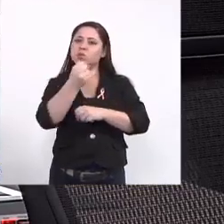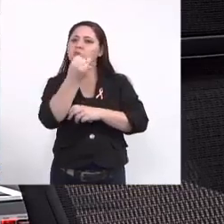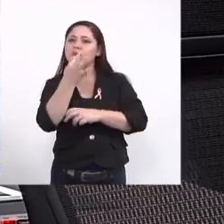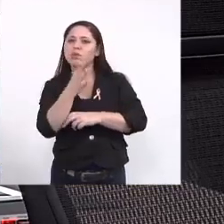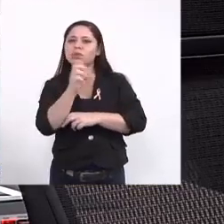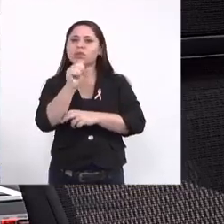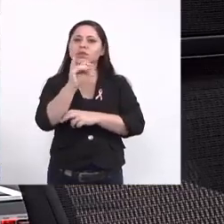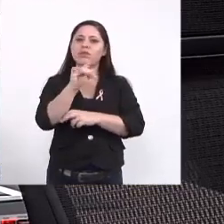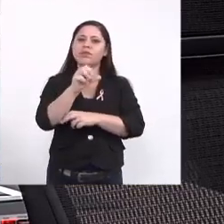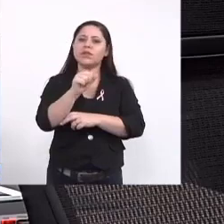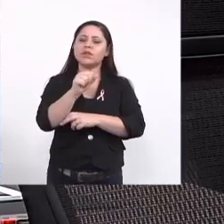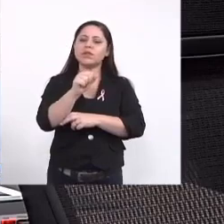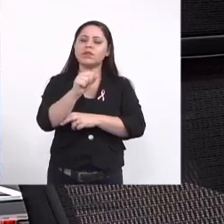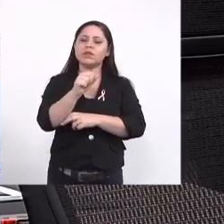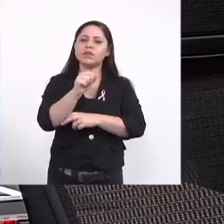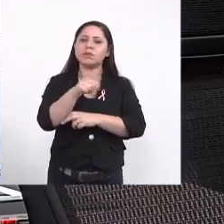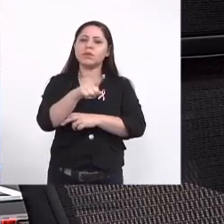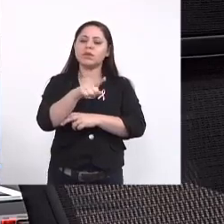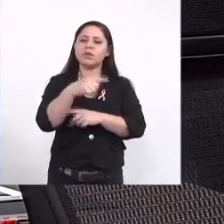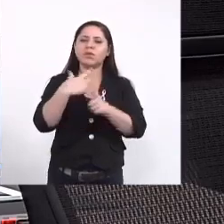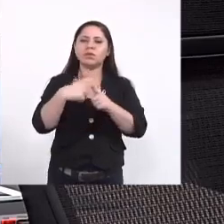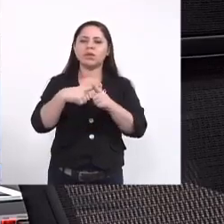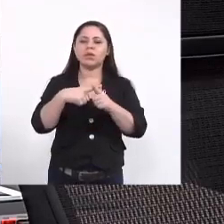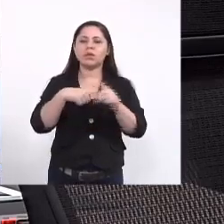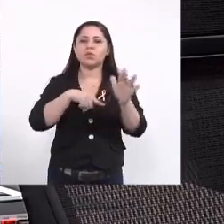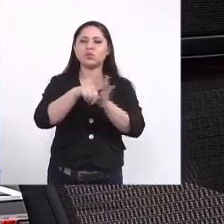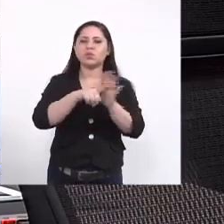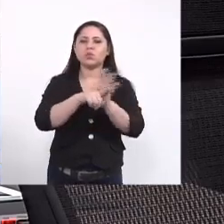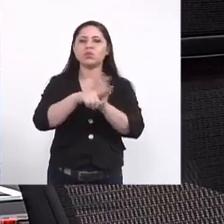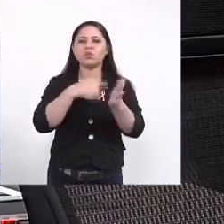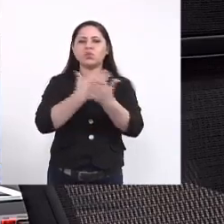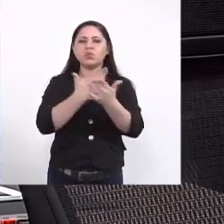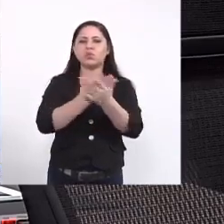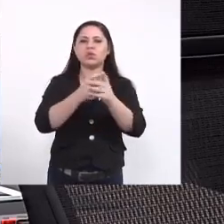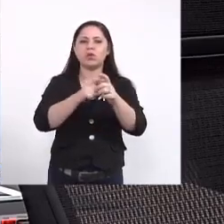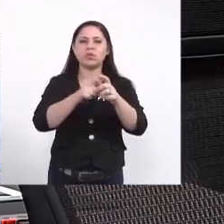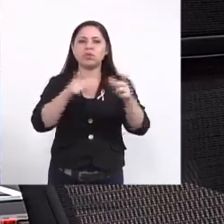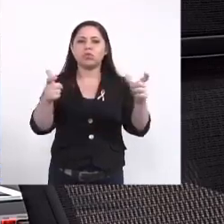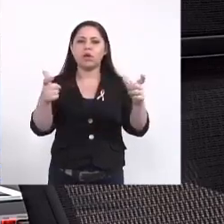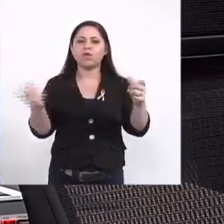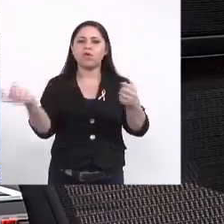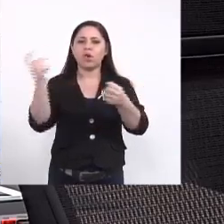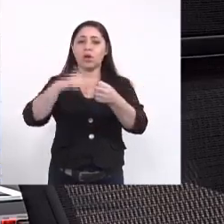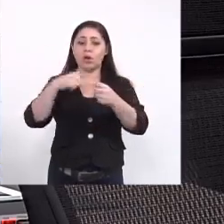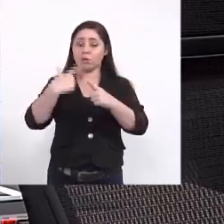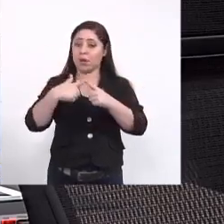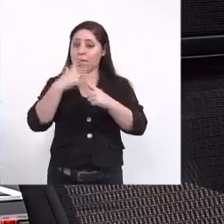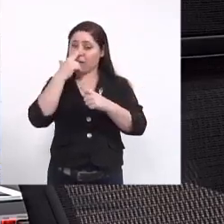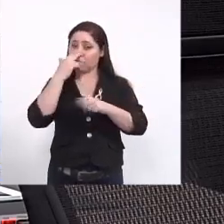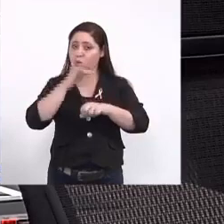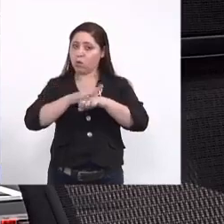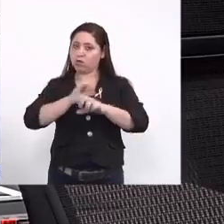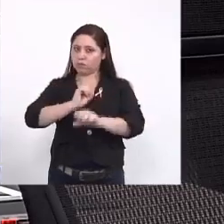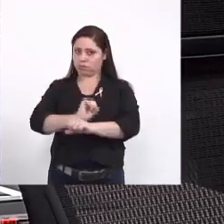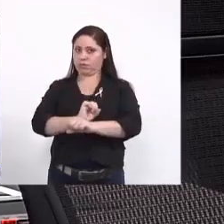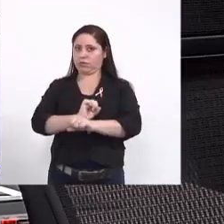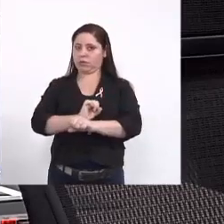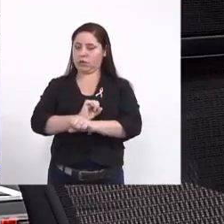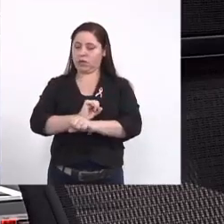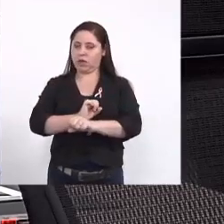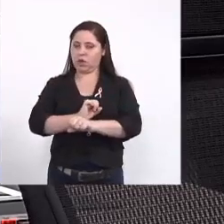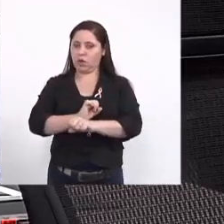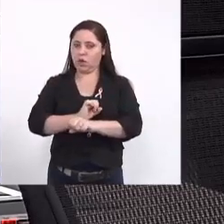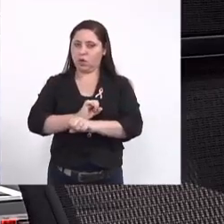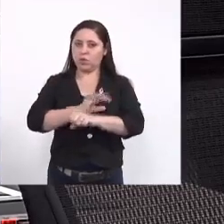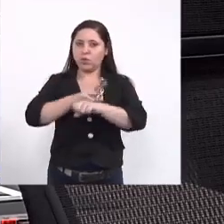sífilis e o porquê um estudo de porquê que ele vem aumentando que retornou porque ela tinha dado uma acalmada uma doença sexualmente